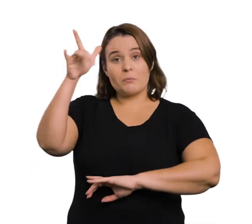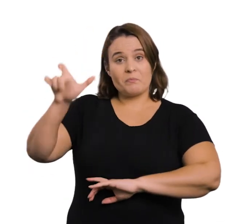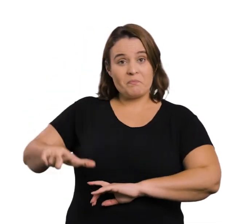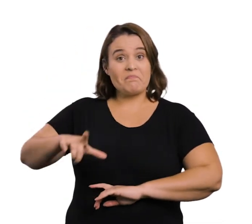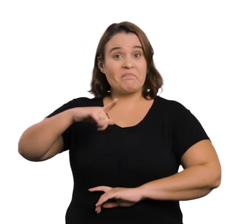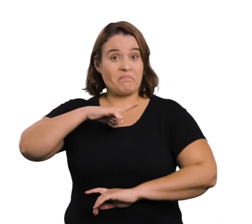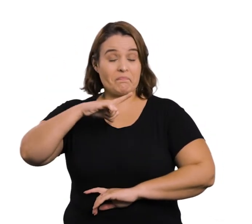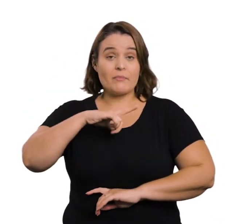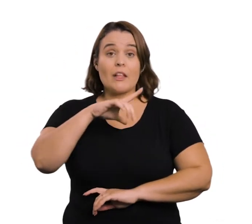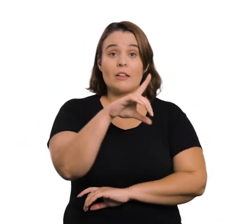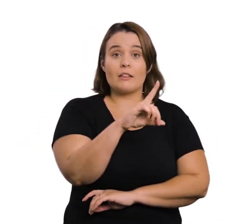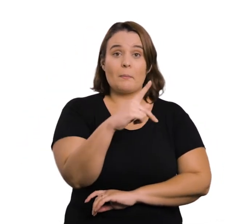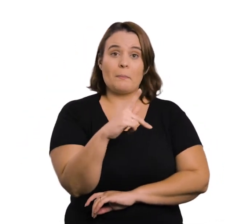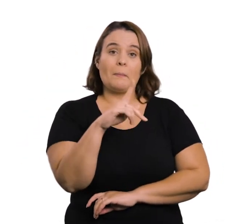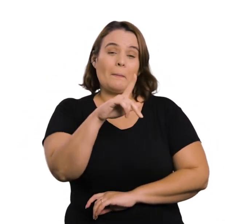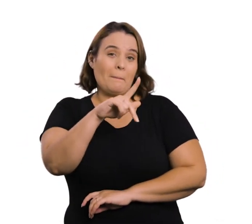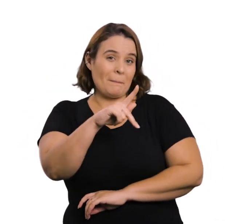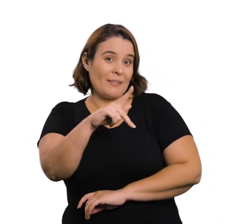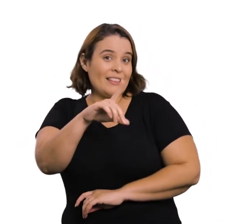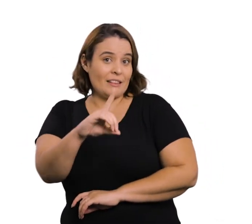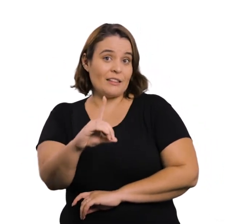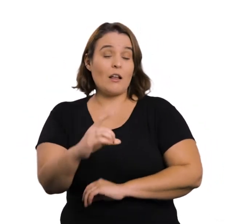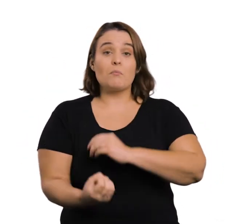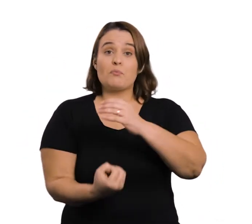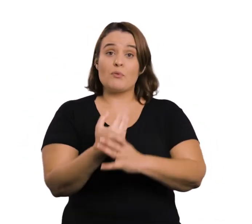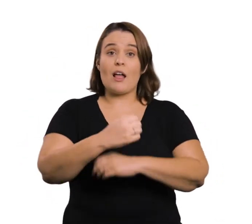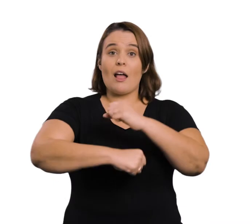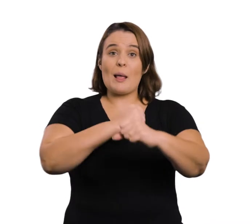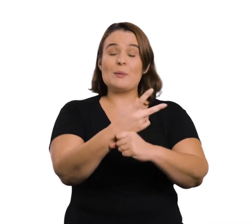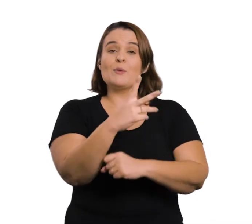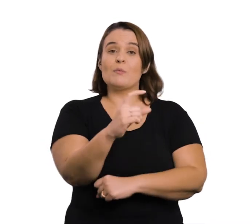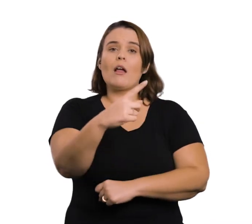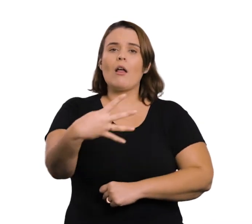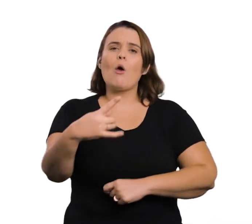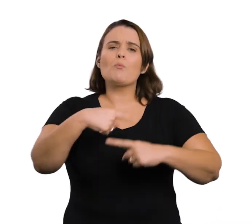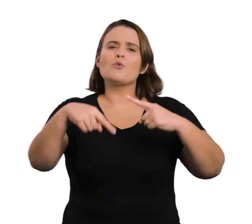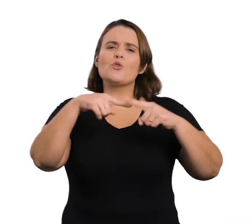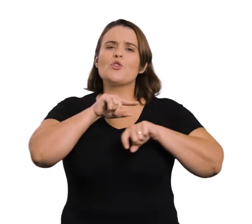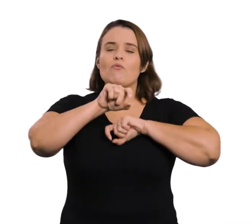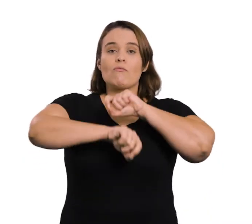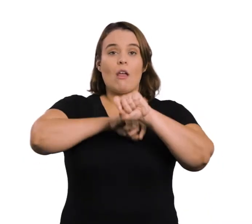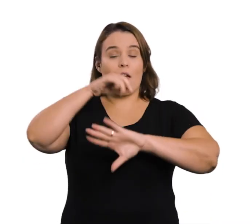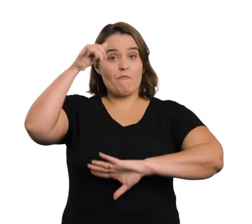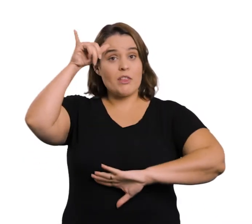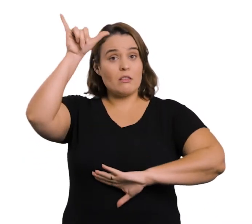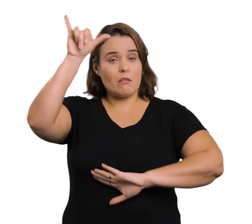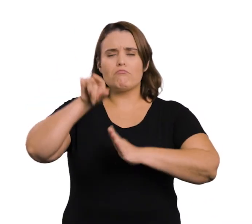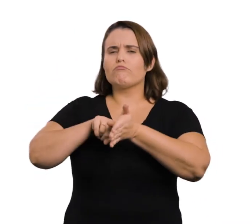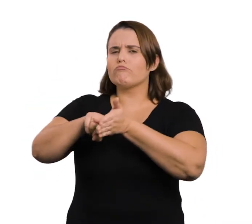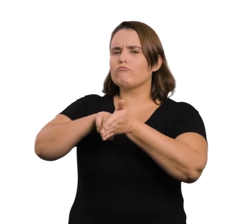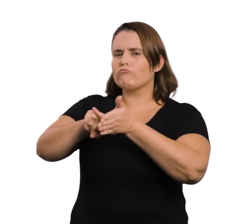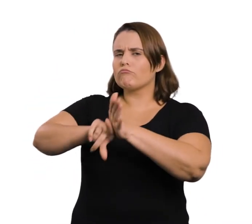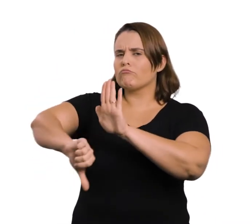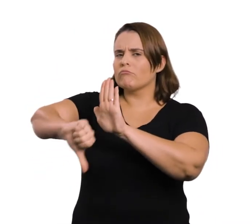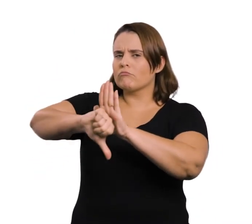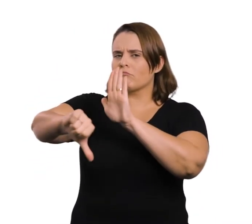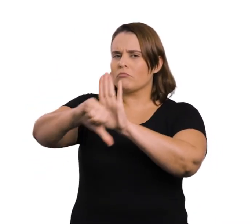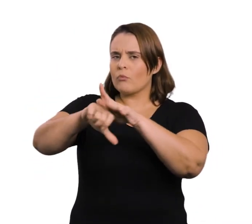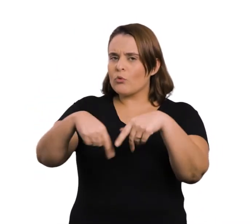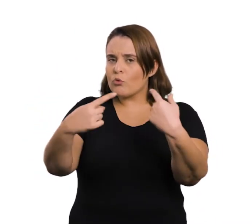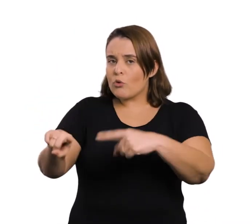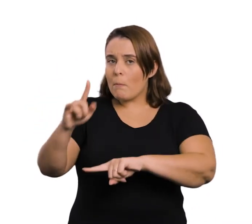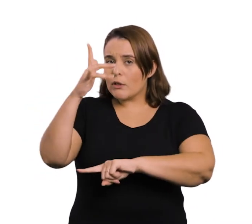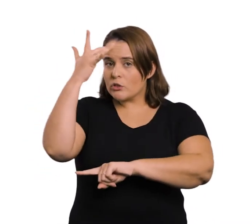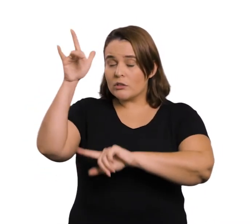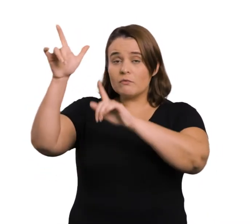DPPD, foi criada em 2014 e tem como objetivos prevenir e investigar crimes contra